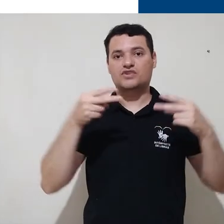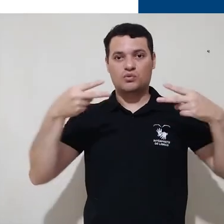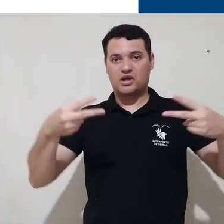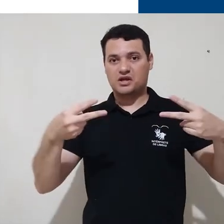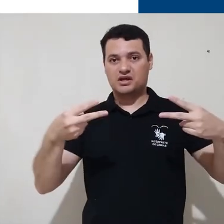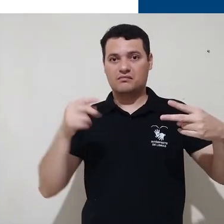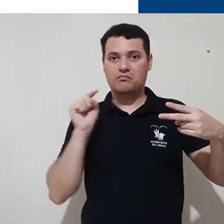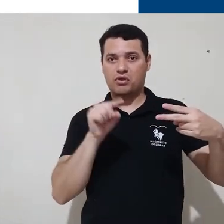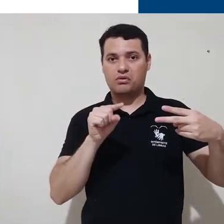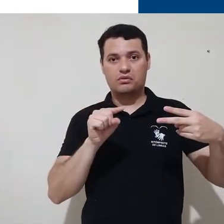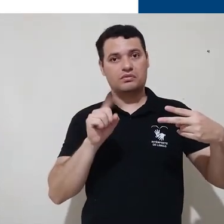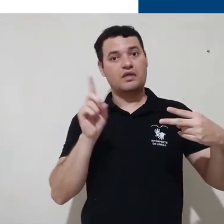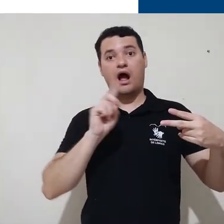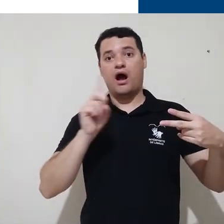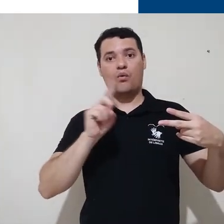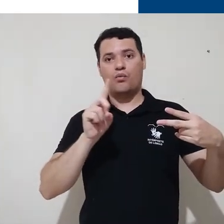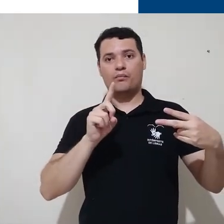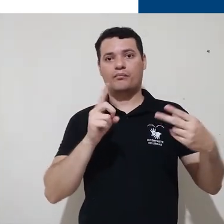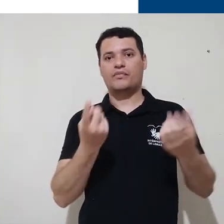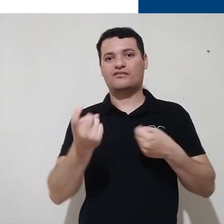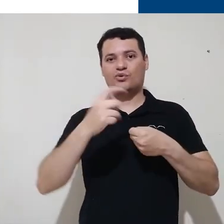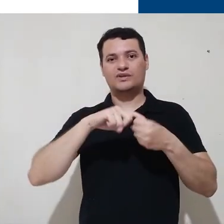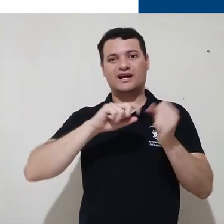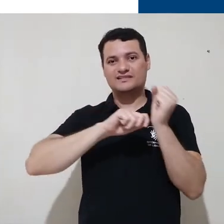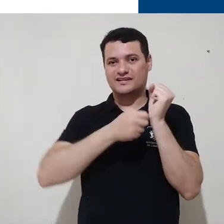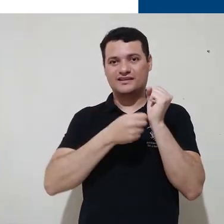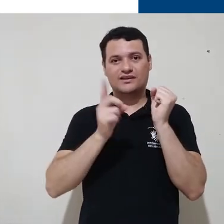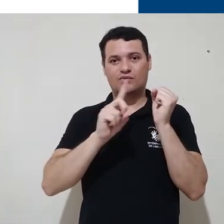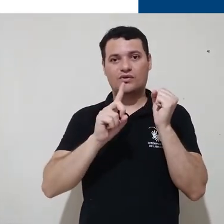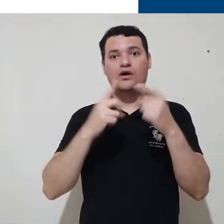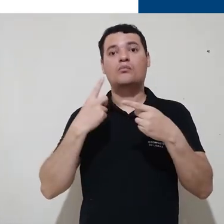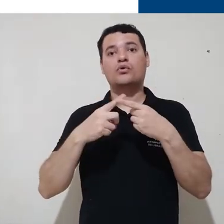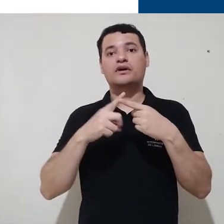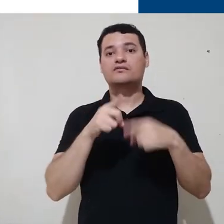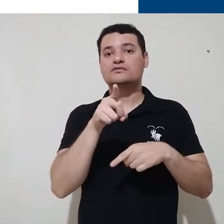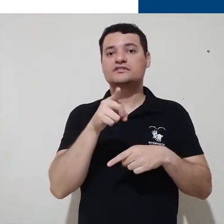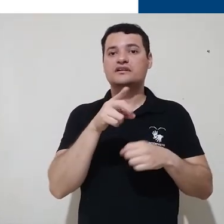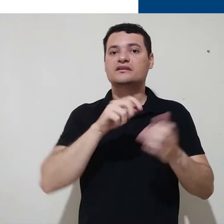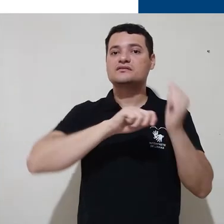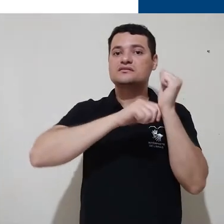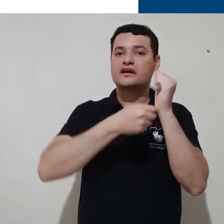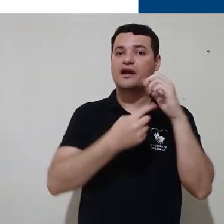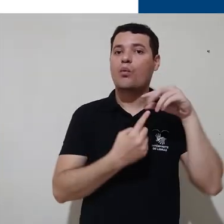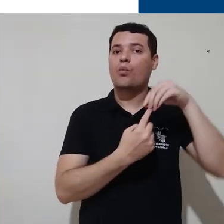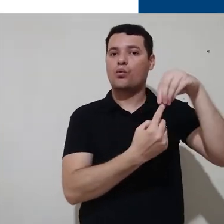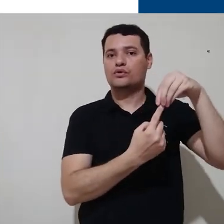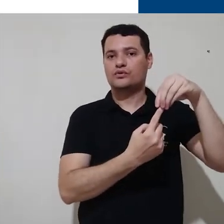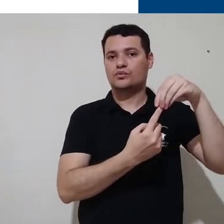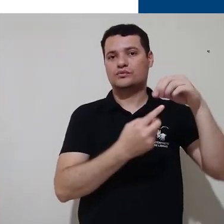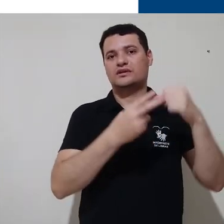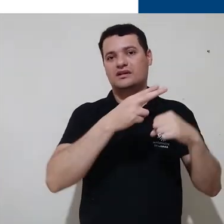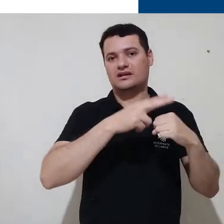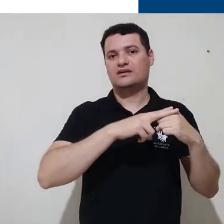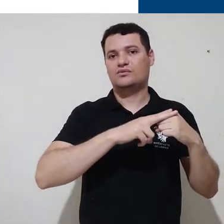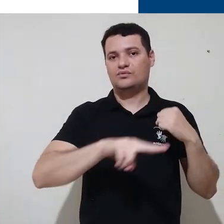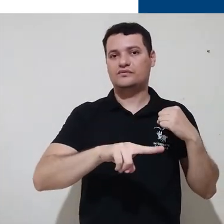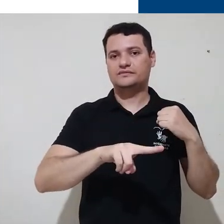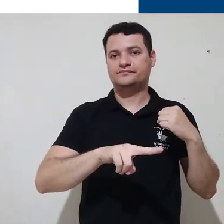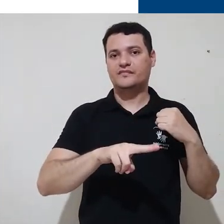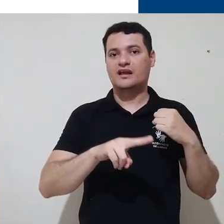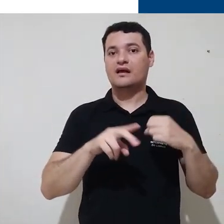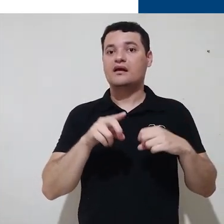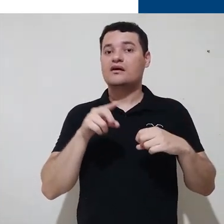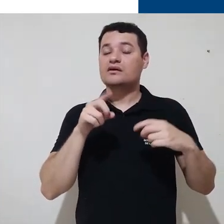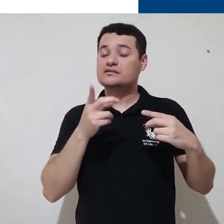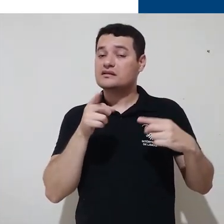esquecer o seu usuário ou senha. Por quê? Porque você usa o login único da UFIS. Para alterar sua